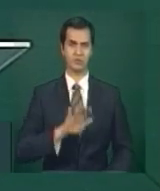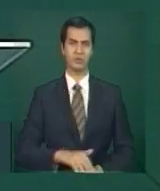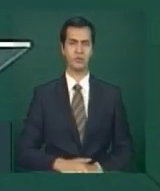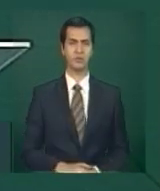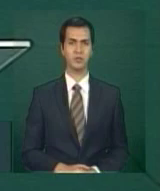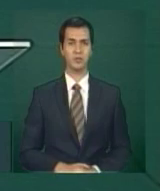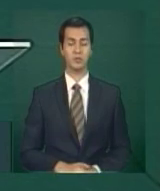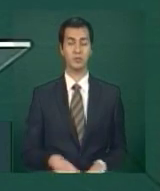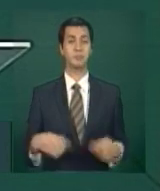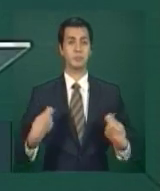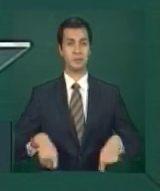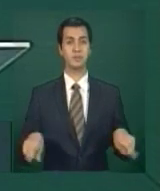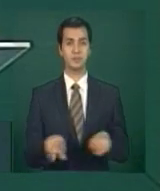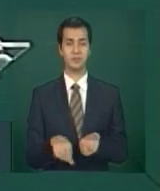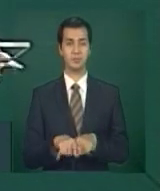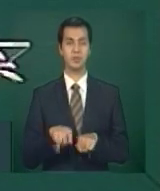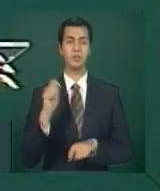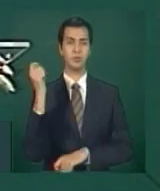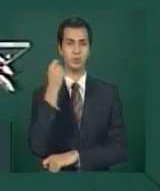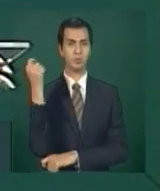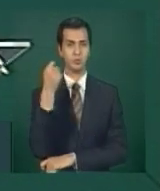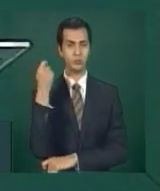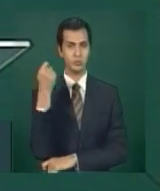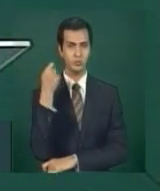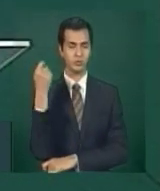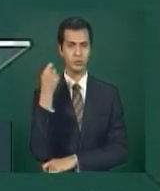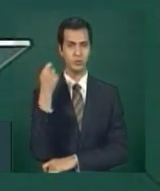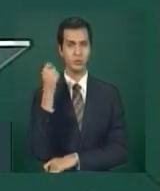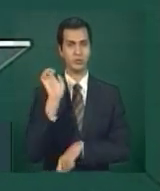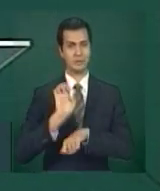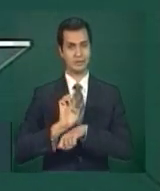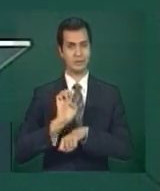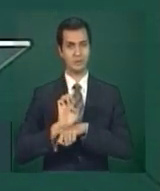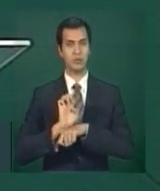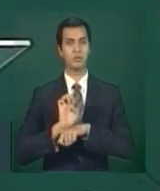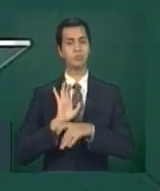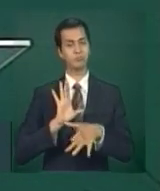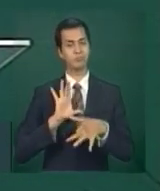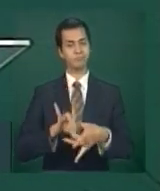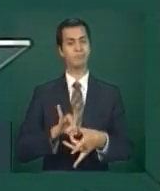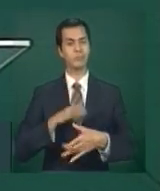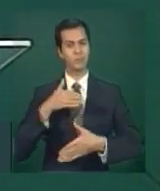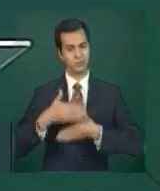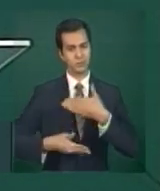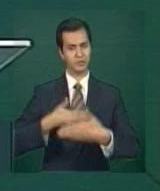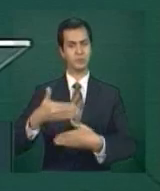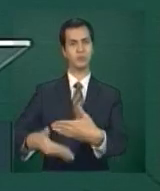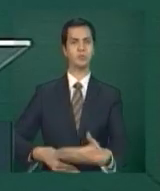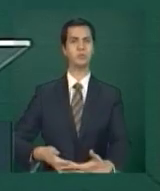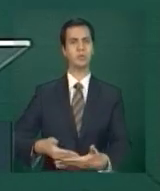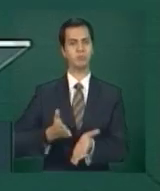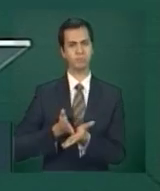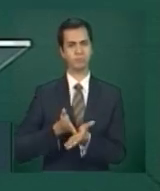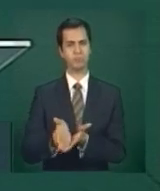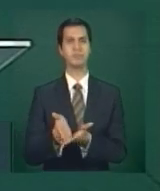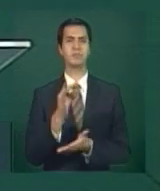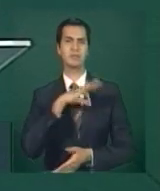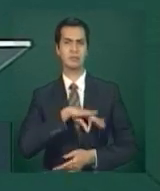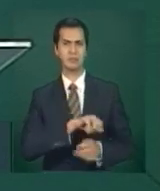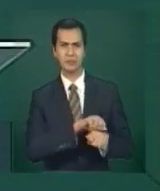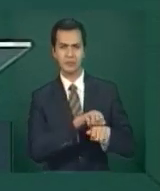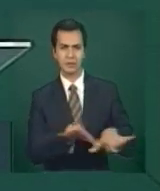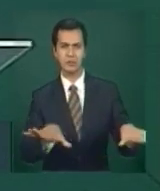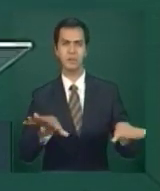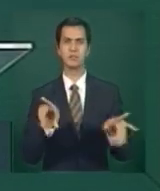integrar o Estado do Rio Grande do Sul no processo de crescimento, desenvolvimento, distribuição de renda